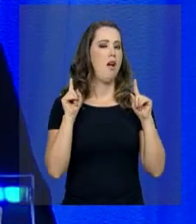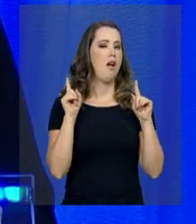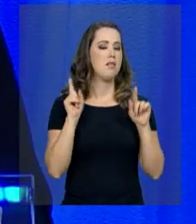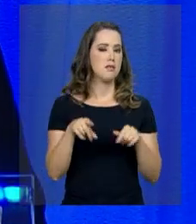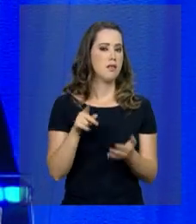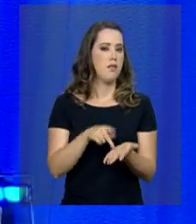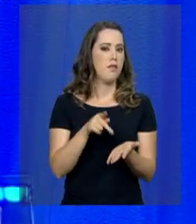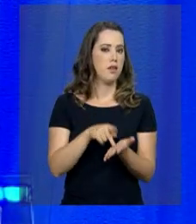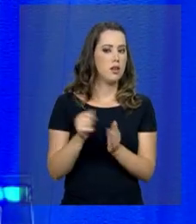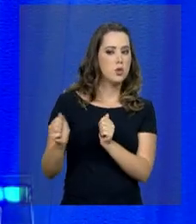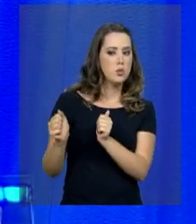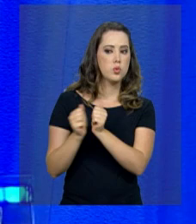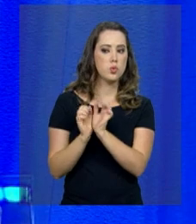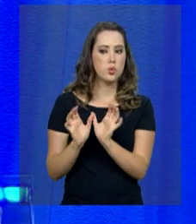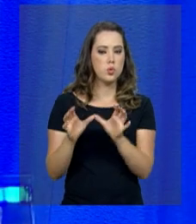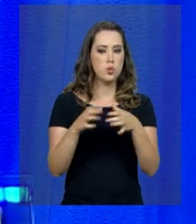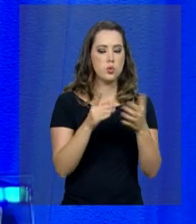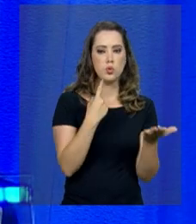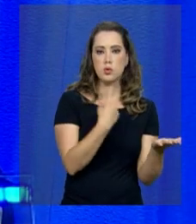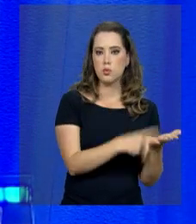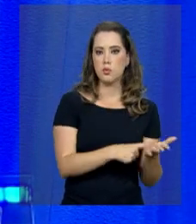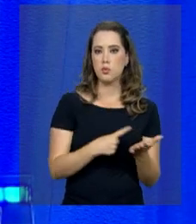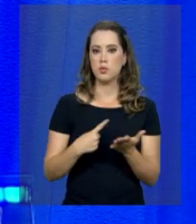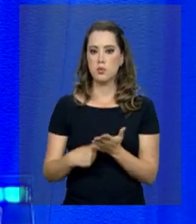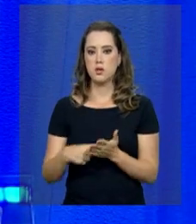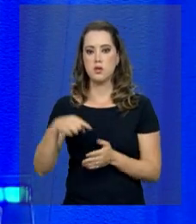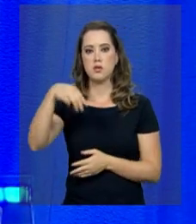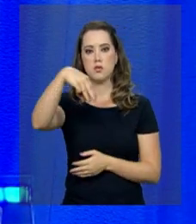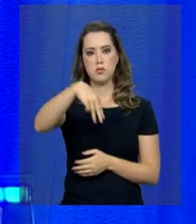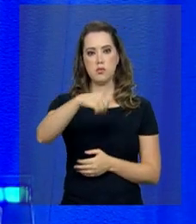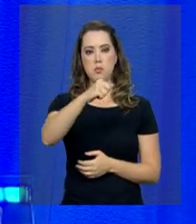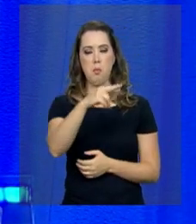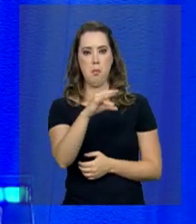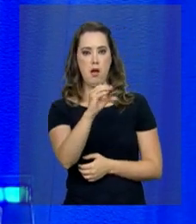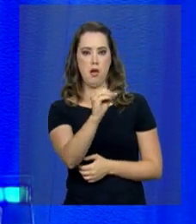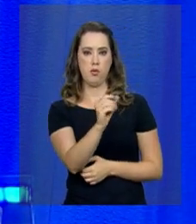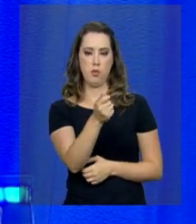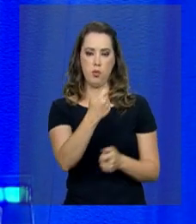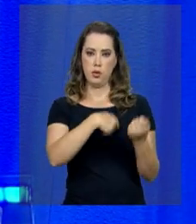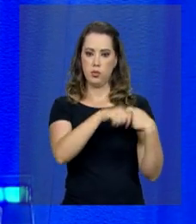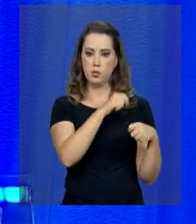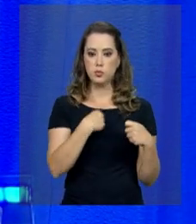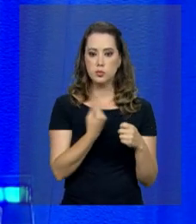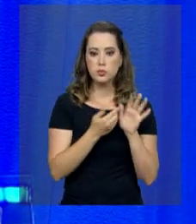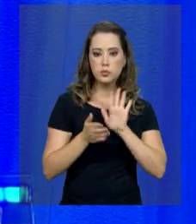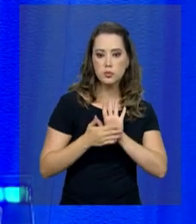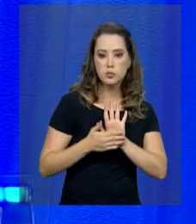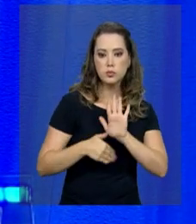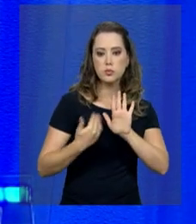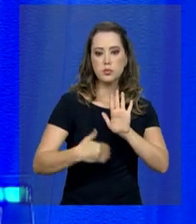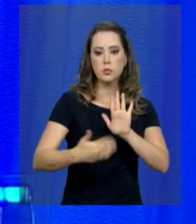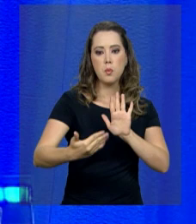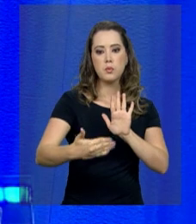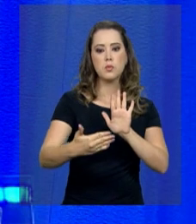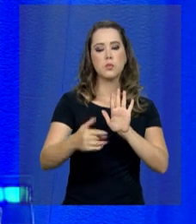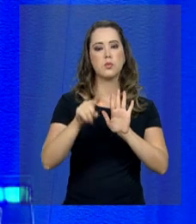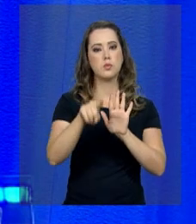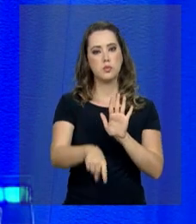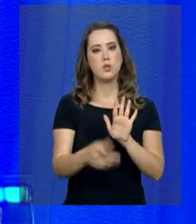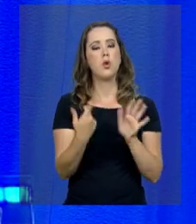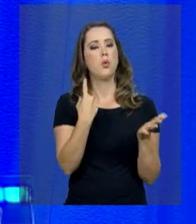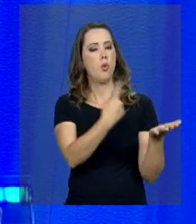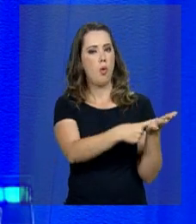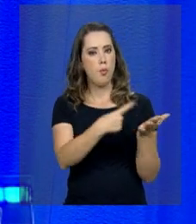verdade que, em paralelo a essa agenda macroeconômica, nós estamos promovendo ainda uma